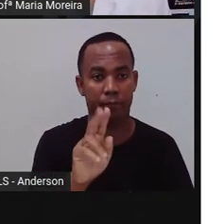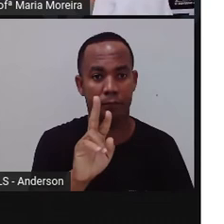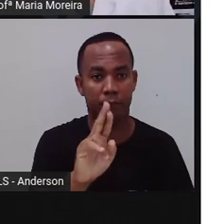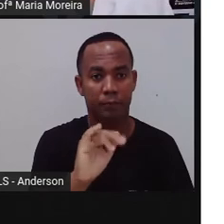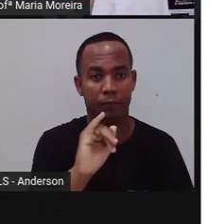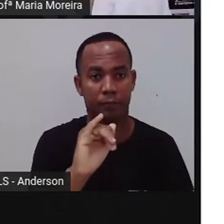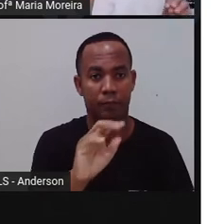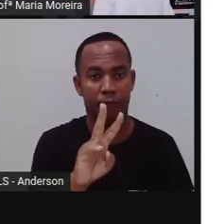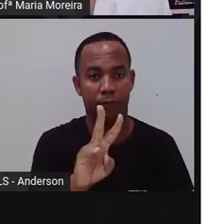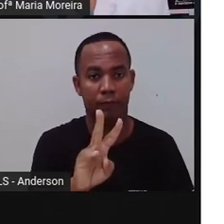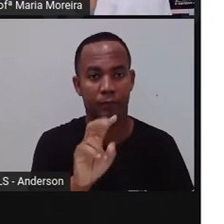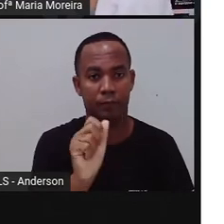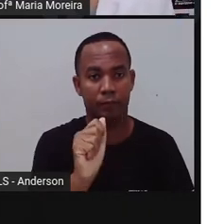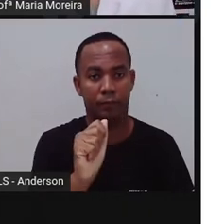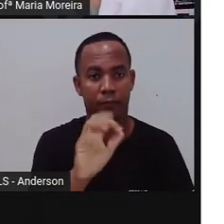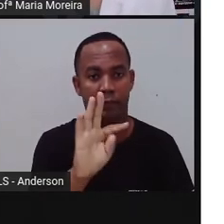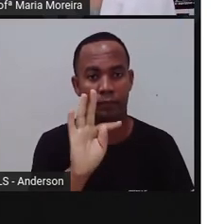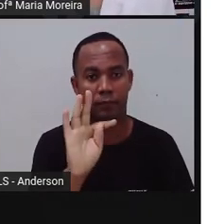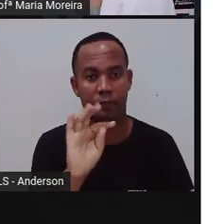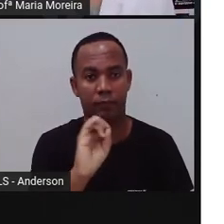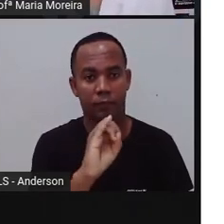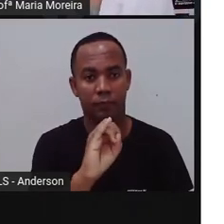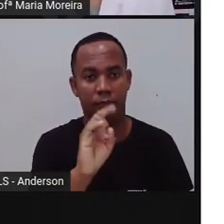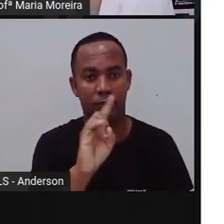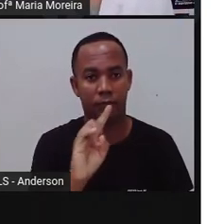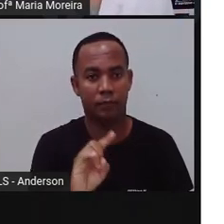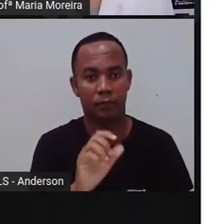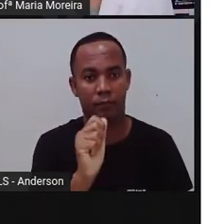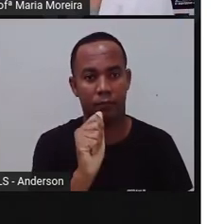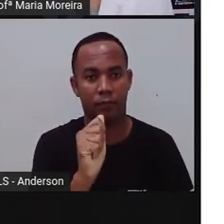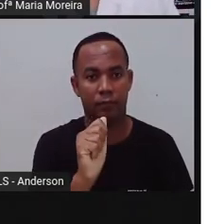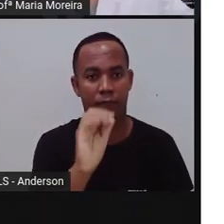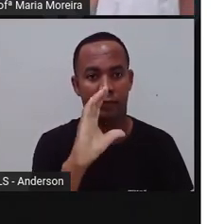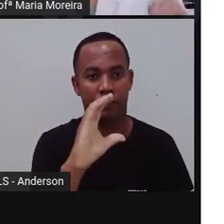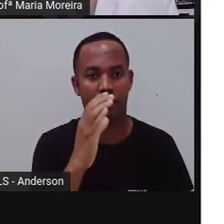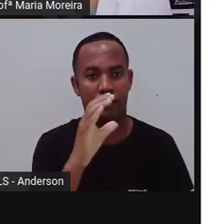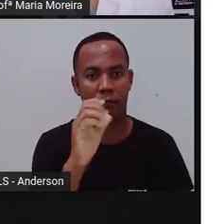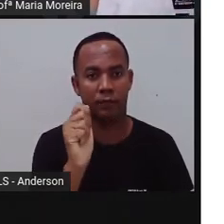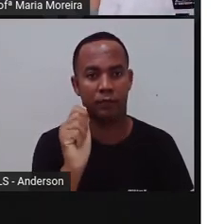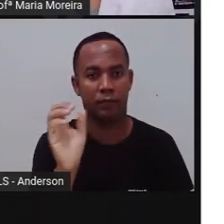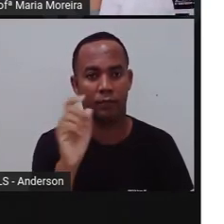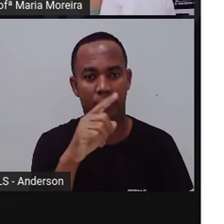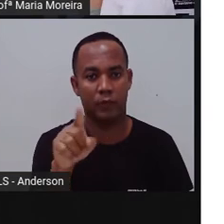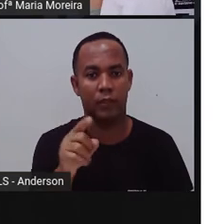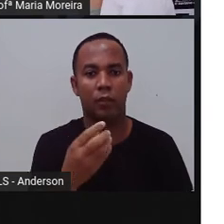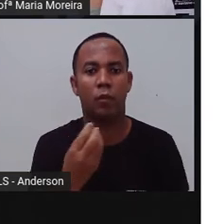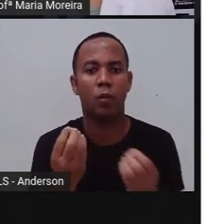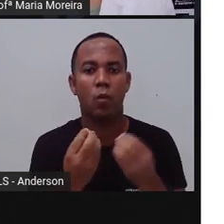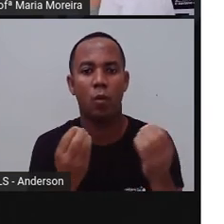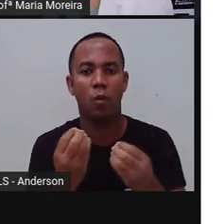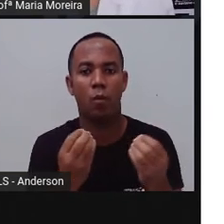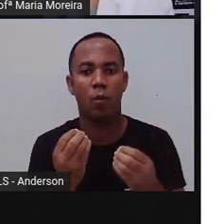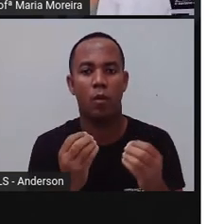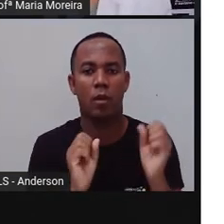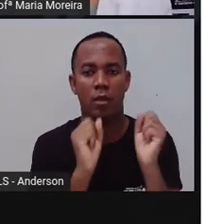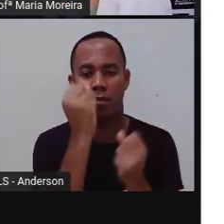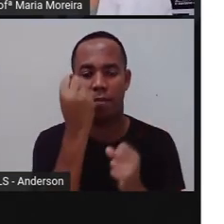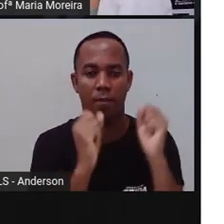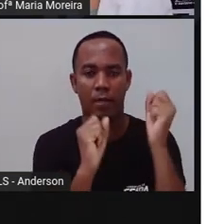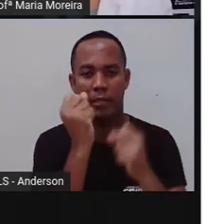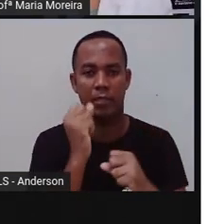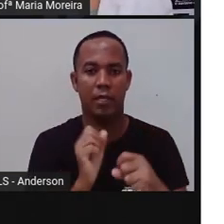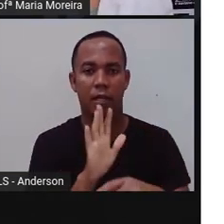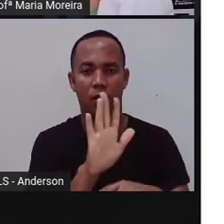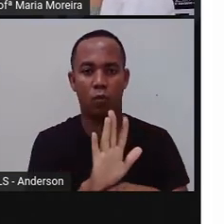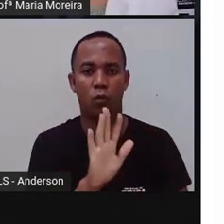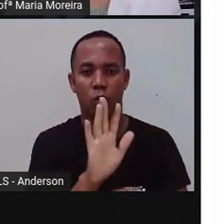Anderson, é a prática na qual uma empresa, né? Ou uma instituição pública, ela é vendida para o setor